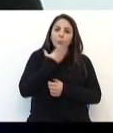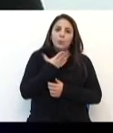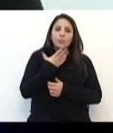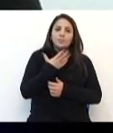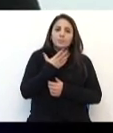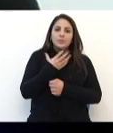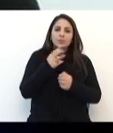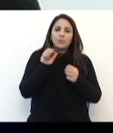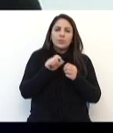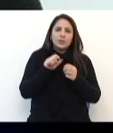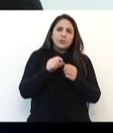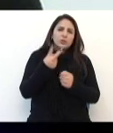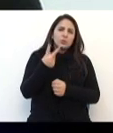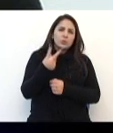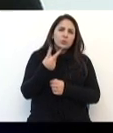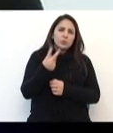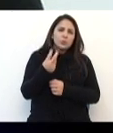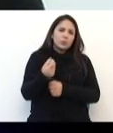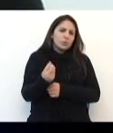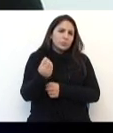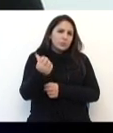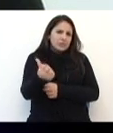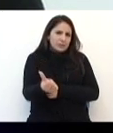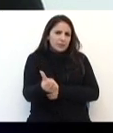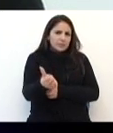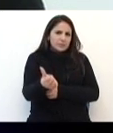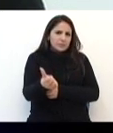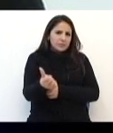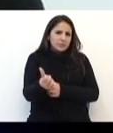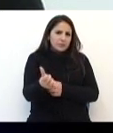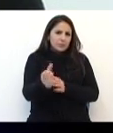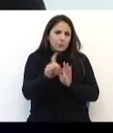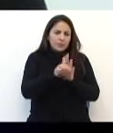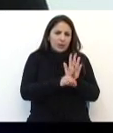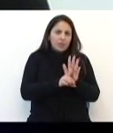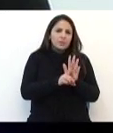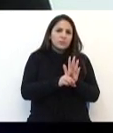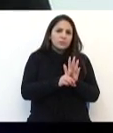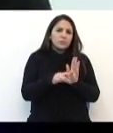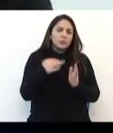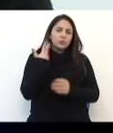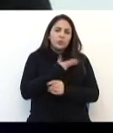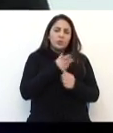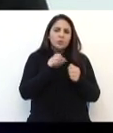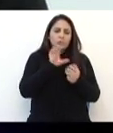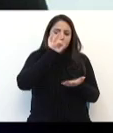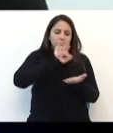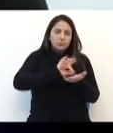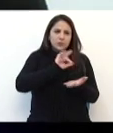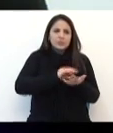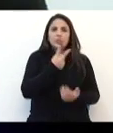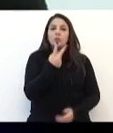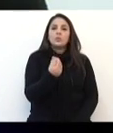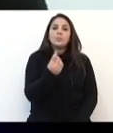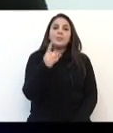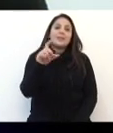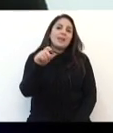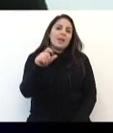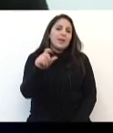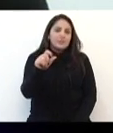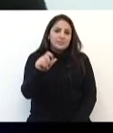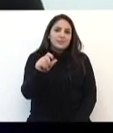ali foi exatamente em 2006 o decreto, a gente firmou posteriormente, em 2010,